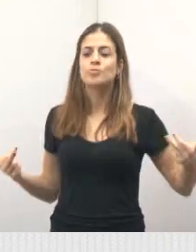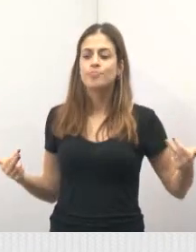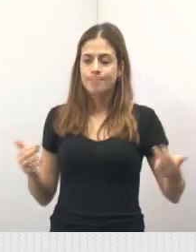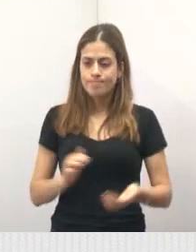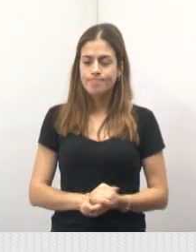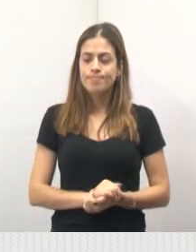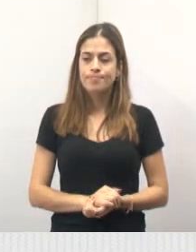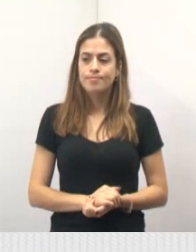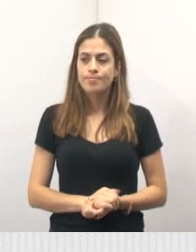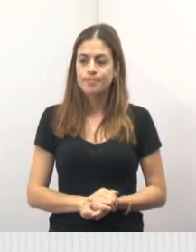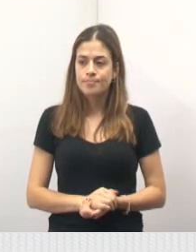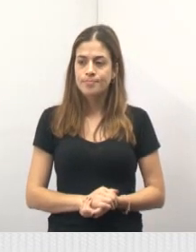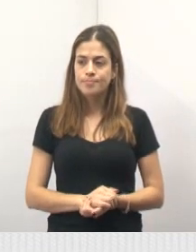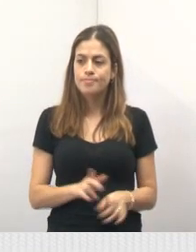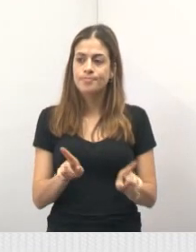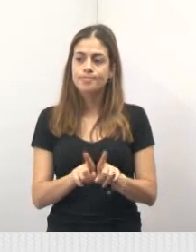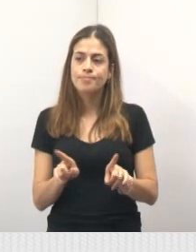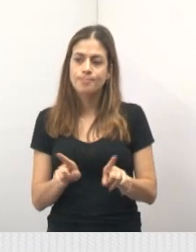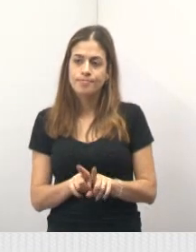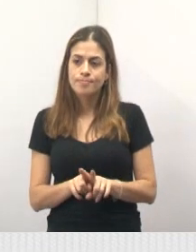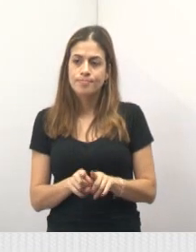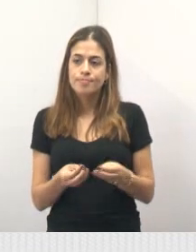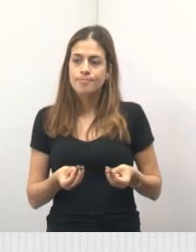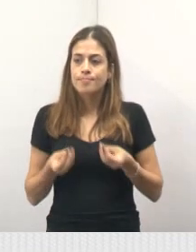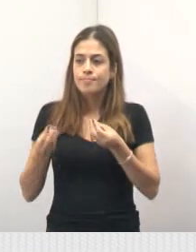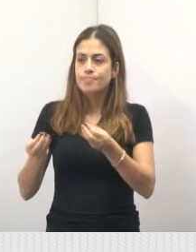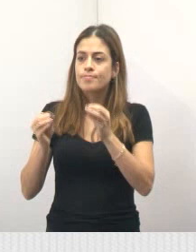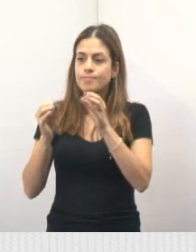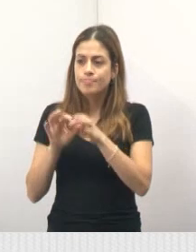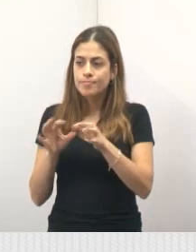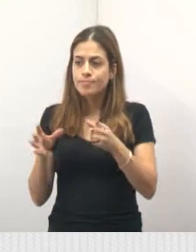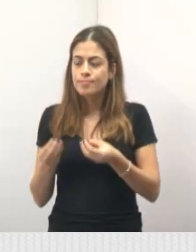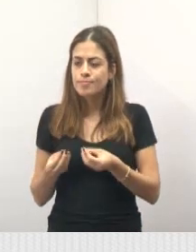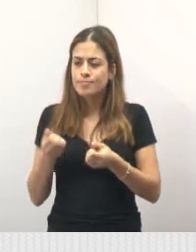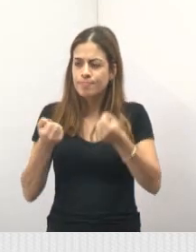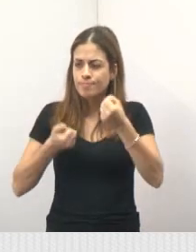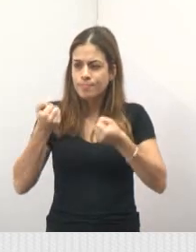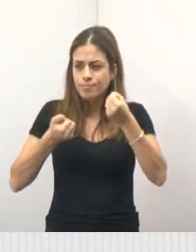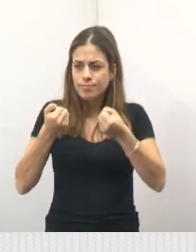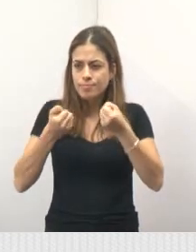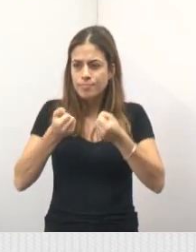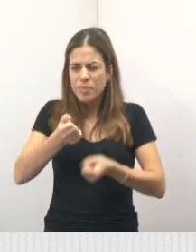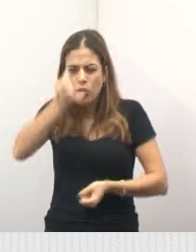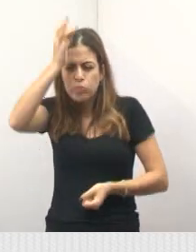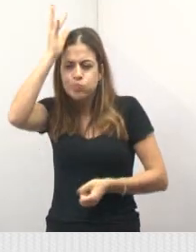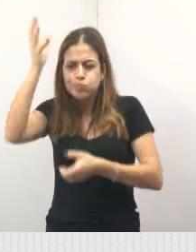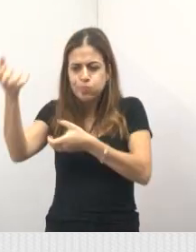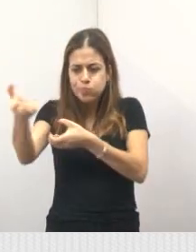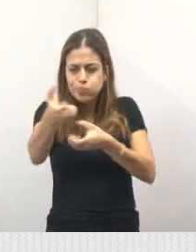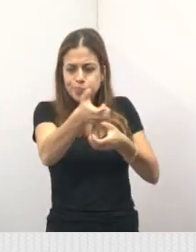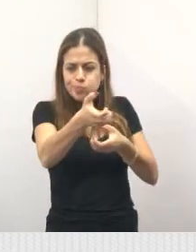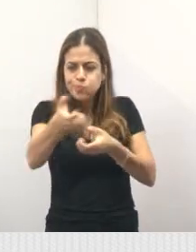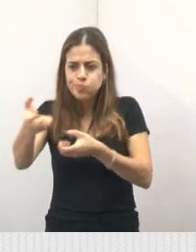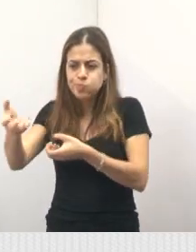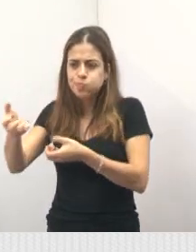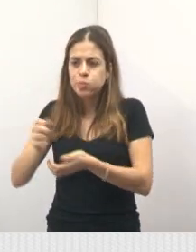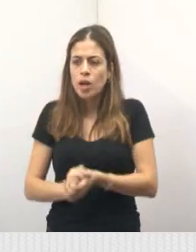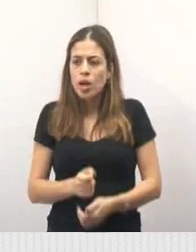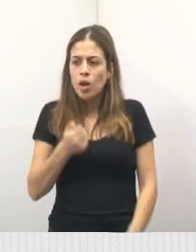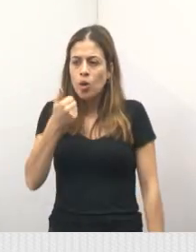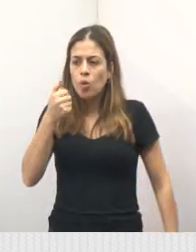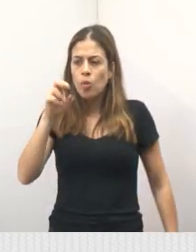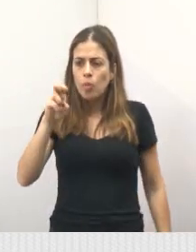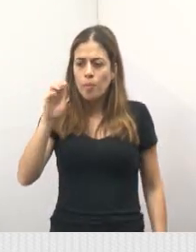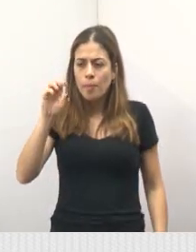Também entrega da viatura do Corpo de Bombeiros, um milhão e